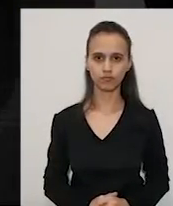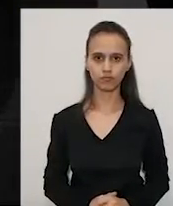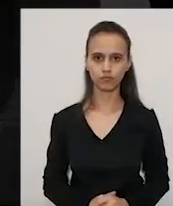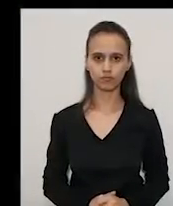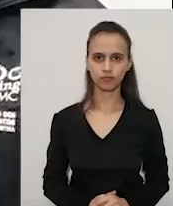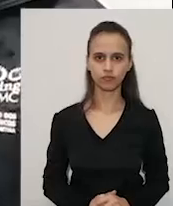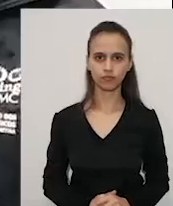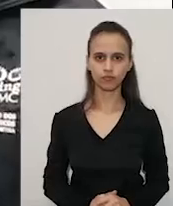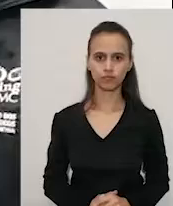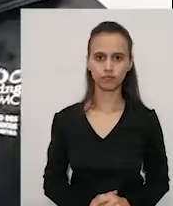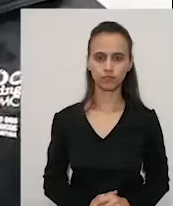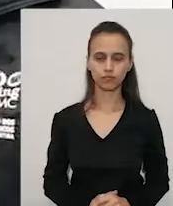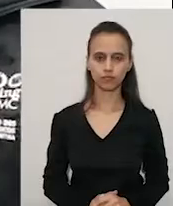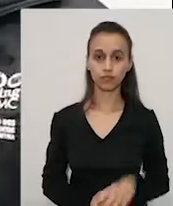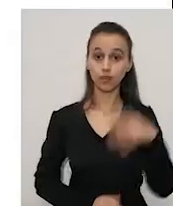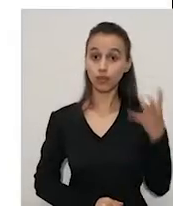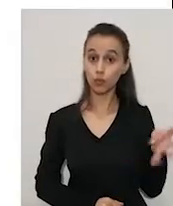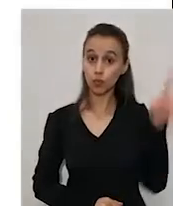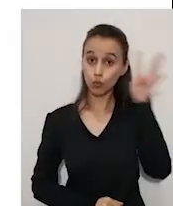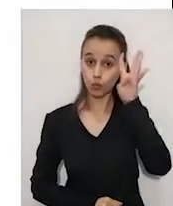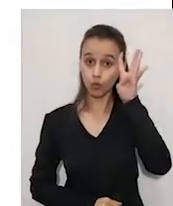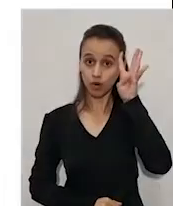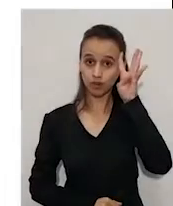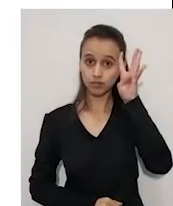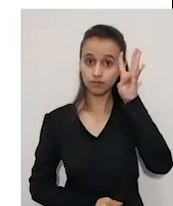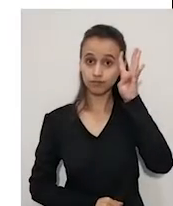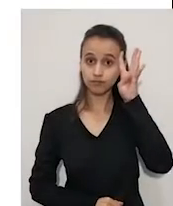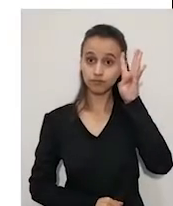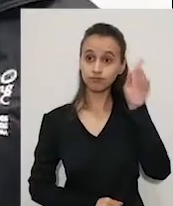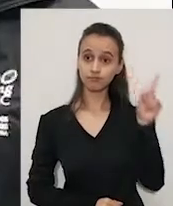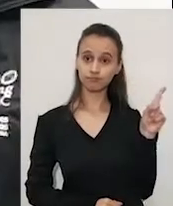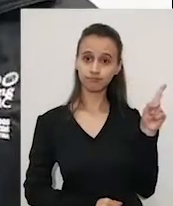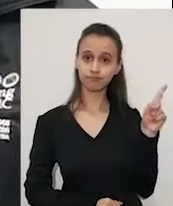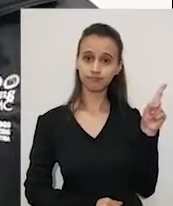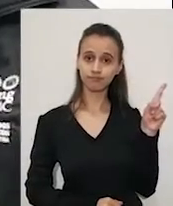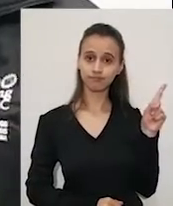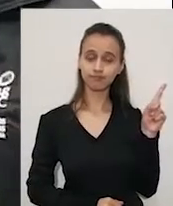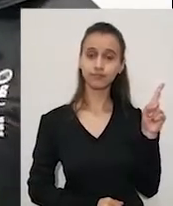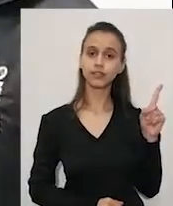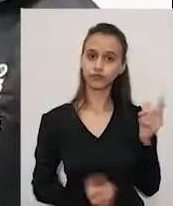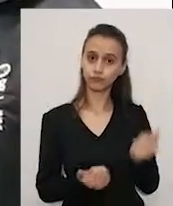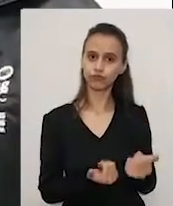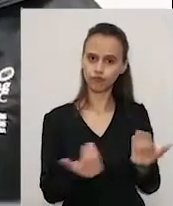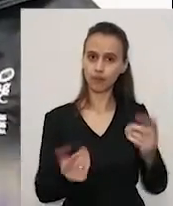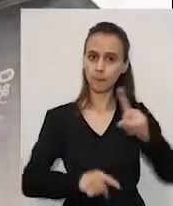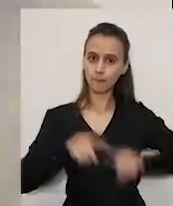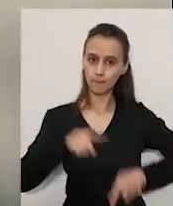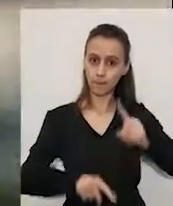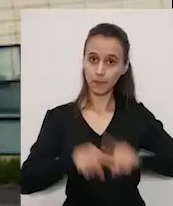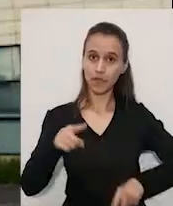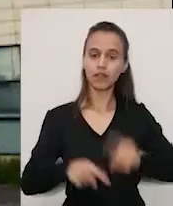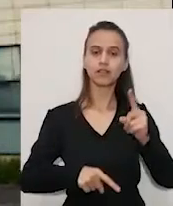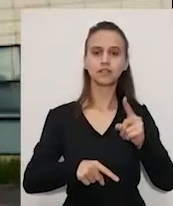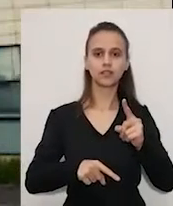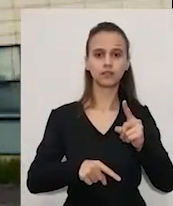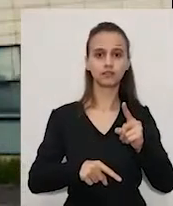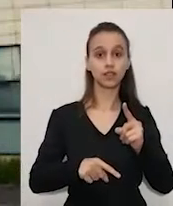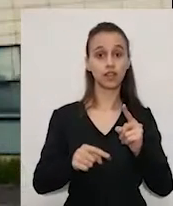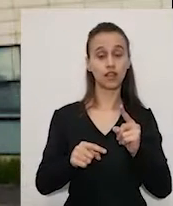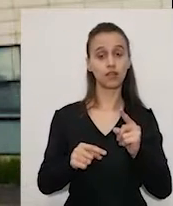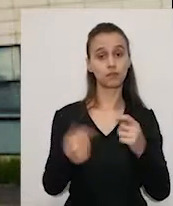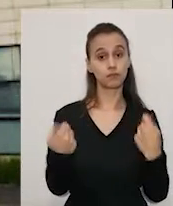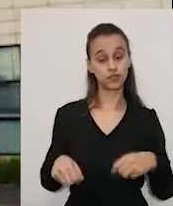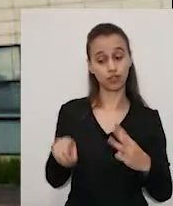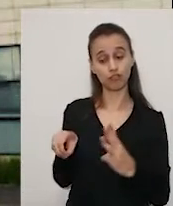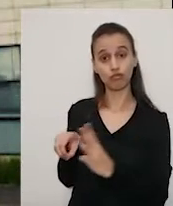E nesta quarta, a Adient, fornecedora de autopeças, comunicou ao sindicato que a Volkswagen está exigindo dela